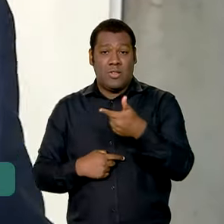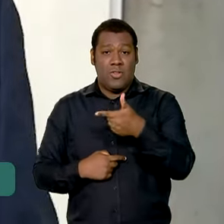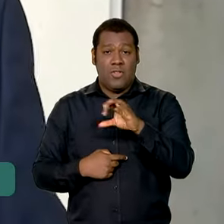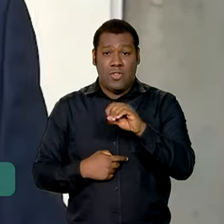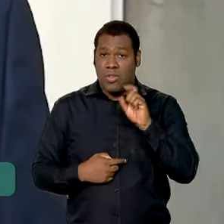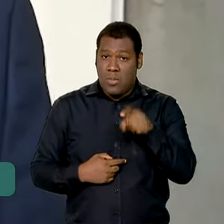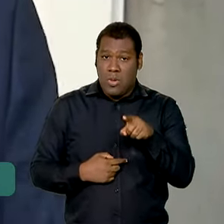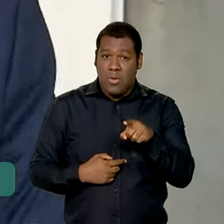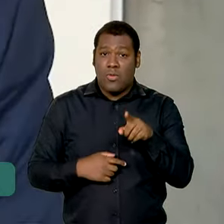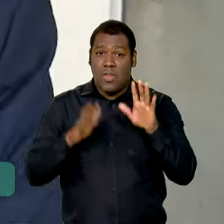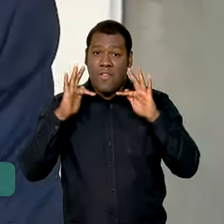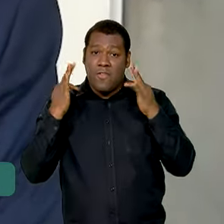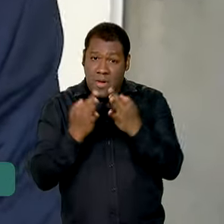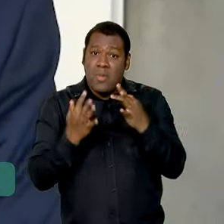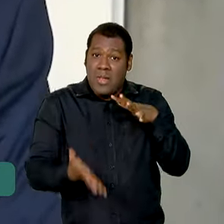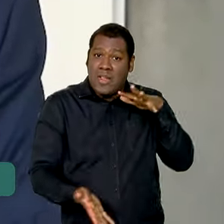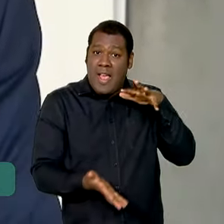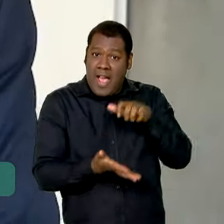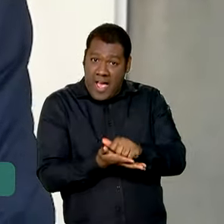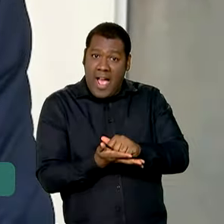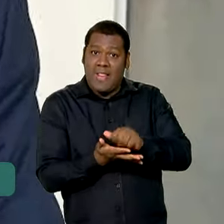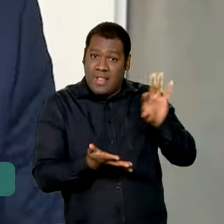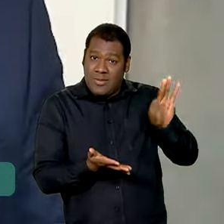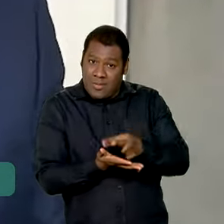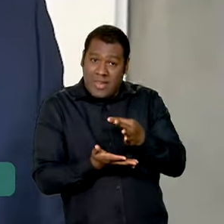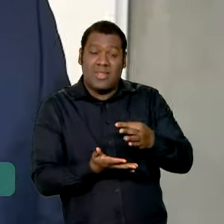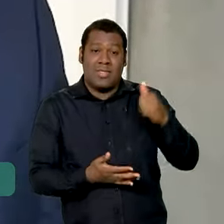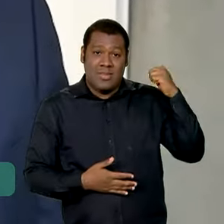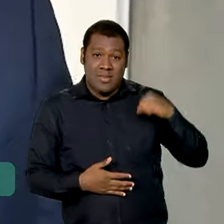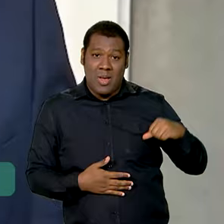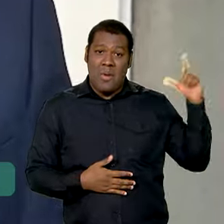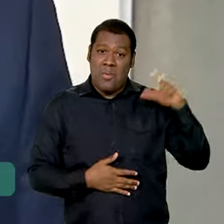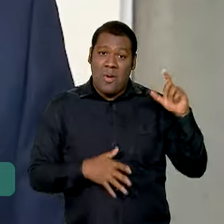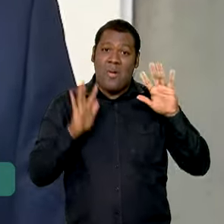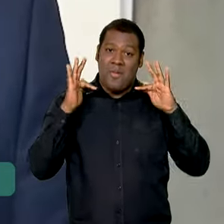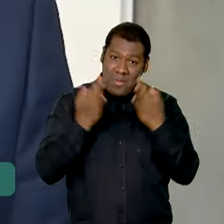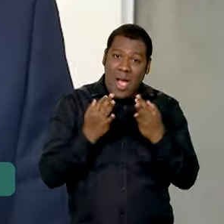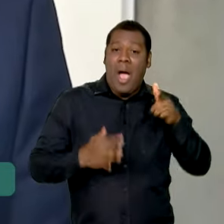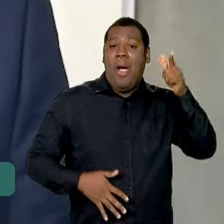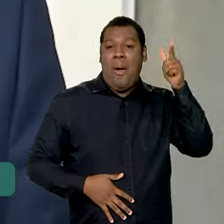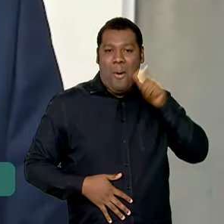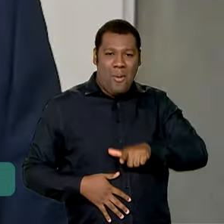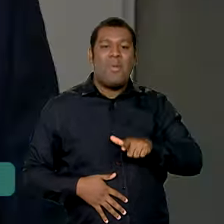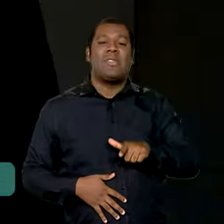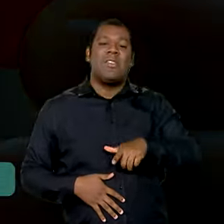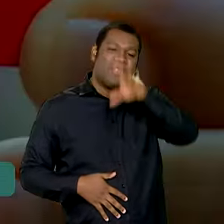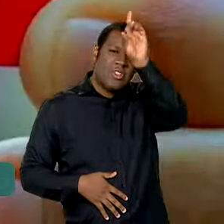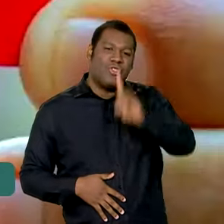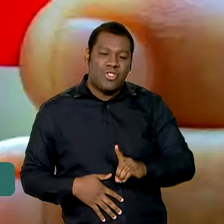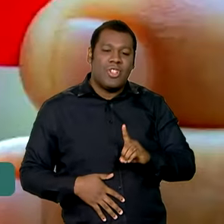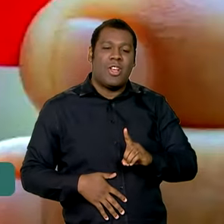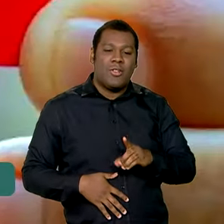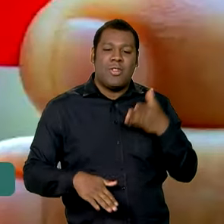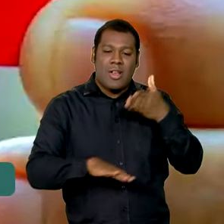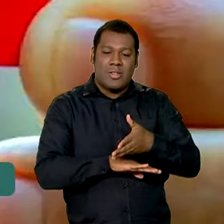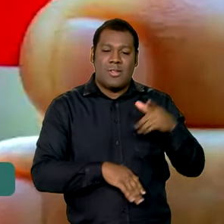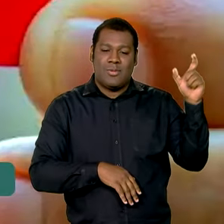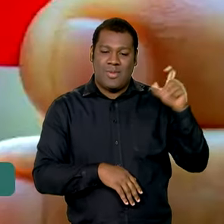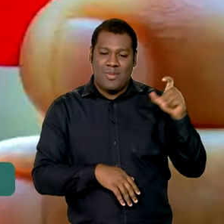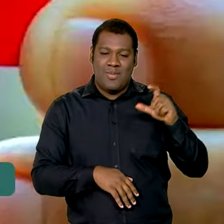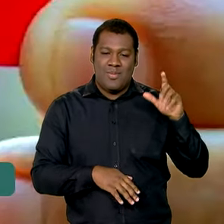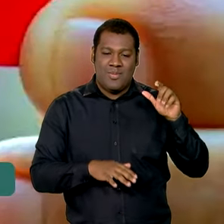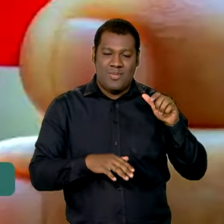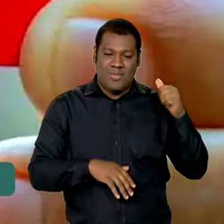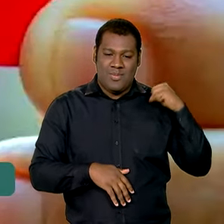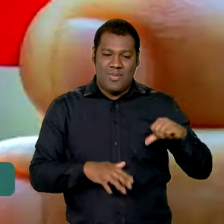que estavam fora do cadastro e, pelo busca ativa, alcançaram agora a condição do benefício. O cronograma de